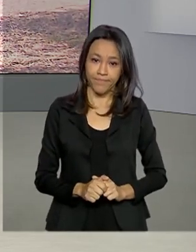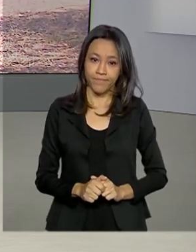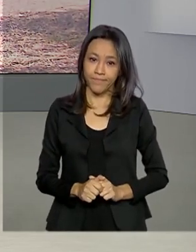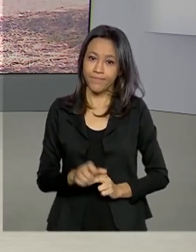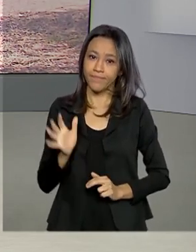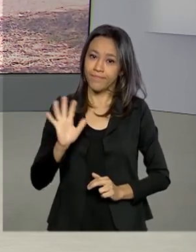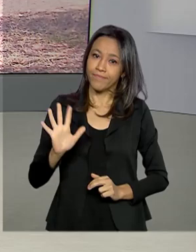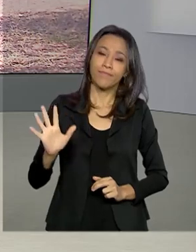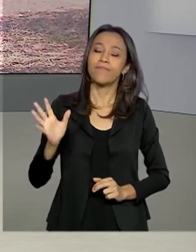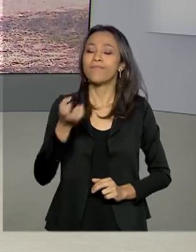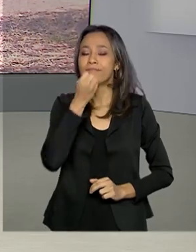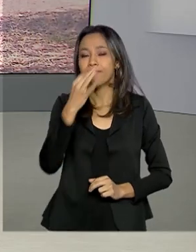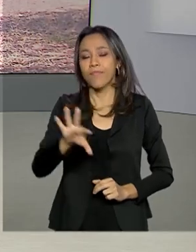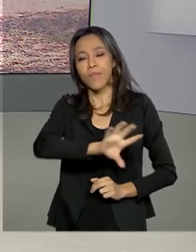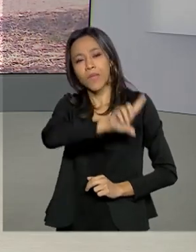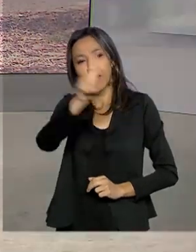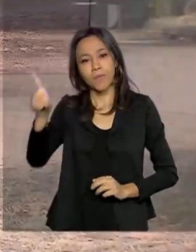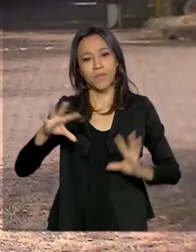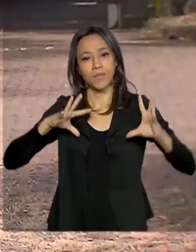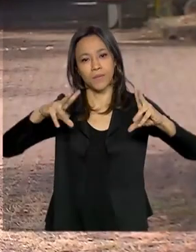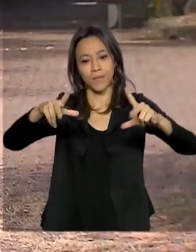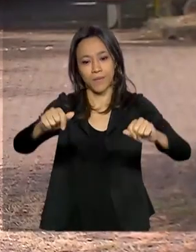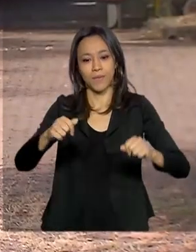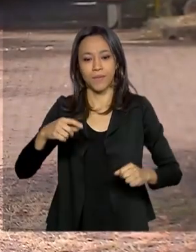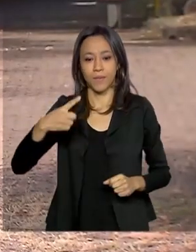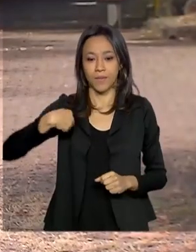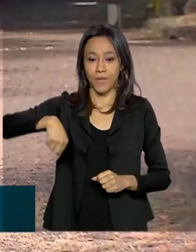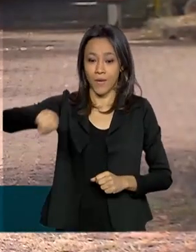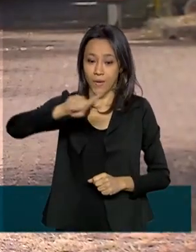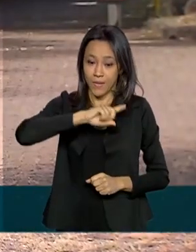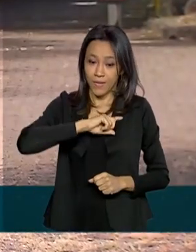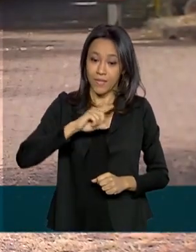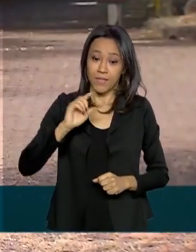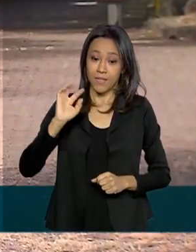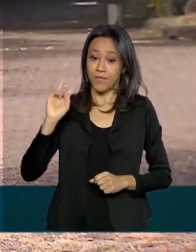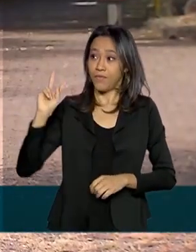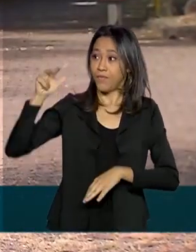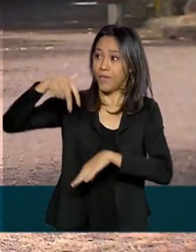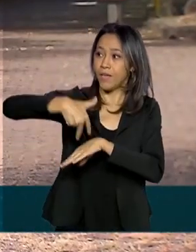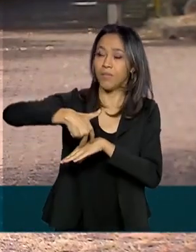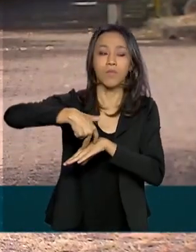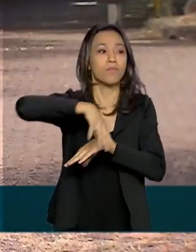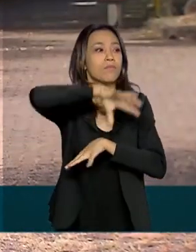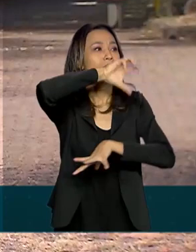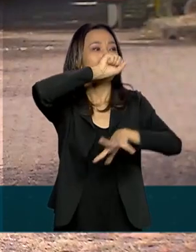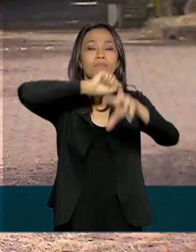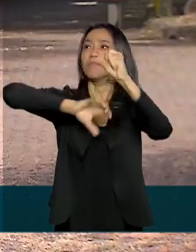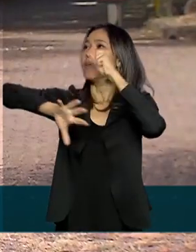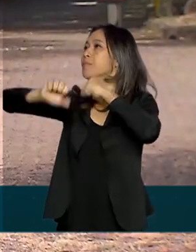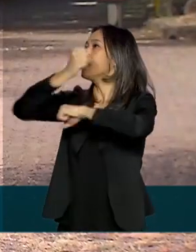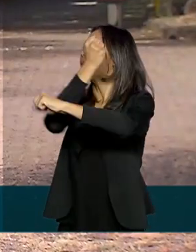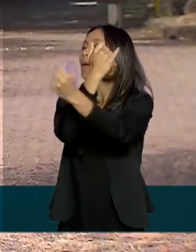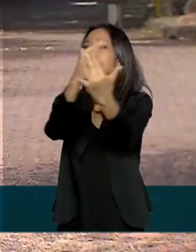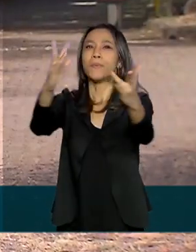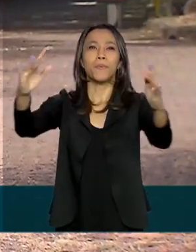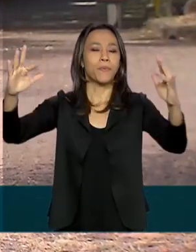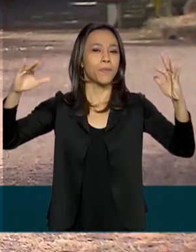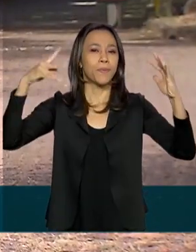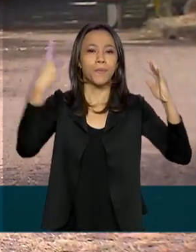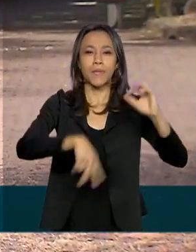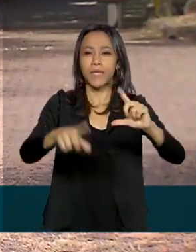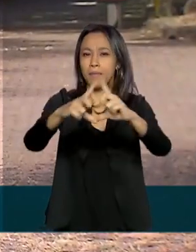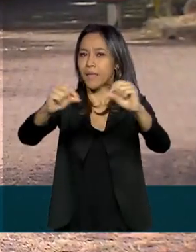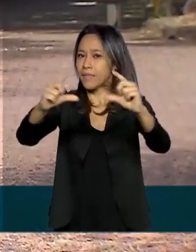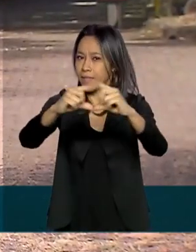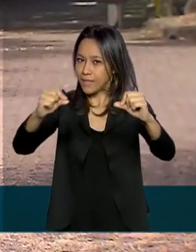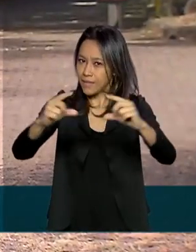Oi, Ana. Bom dia para você, bom dia a todos. Olha, nós saímos aí um pouco do concreto, viemos respirar ar puro aqui no Parque Nacional de Brasília, que fica a cerca